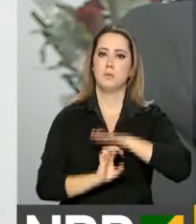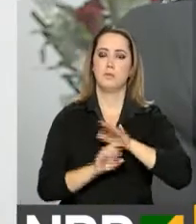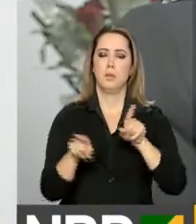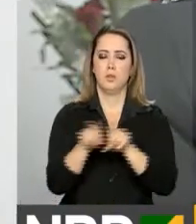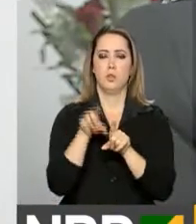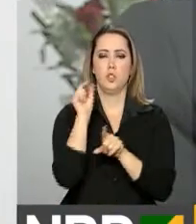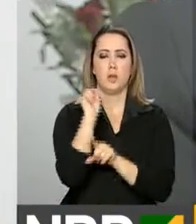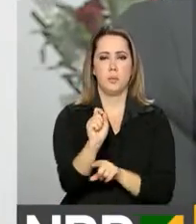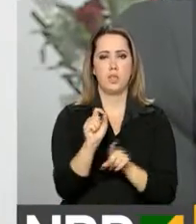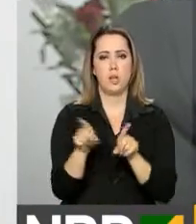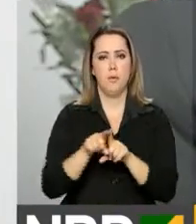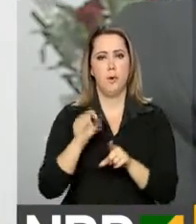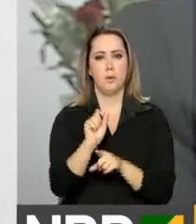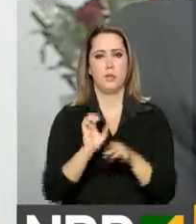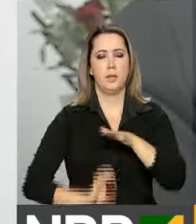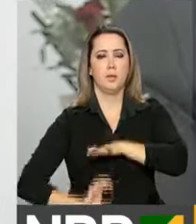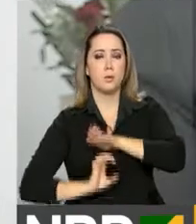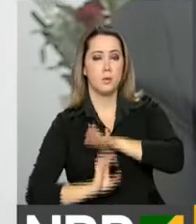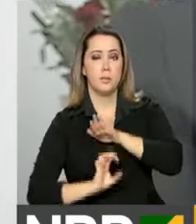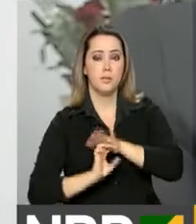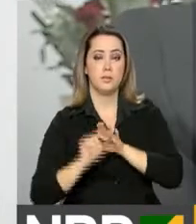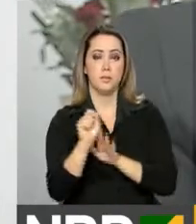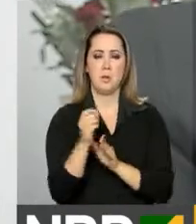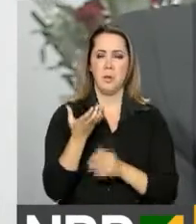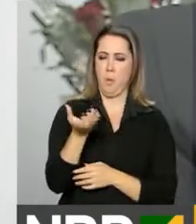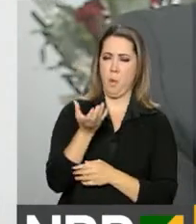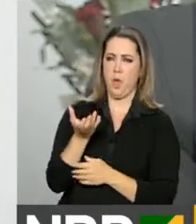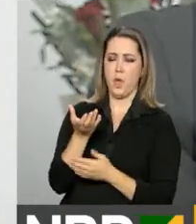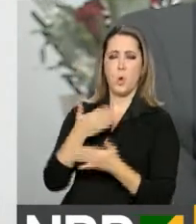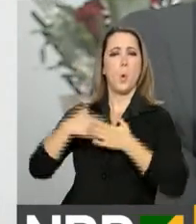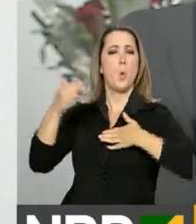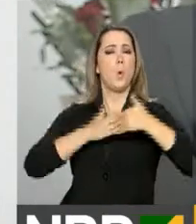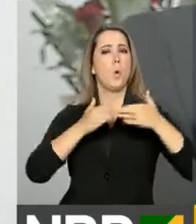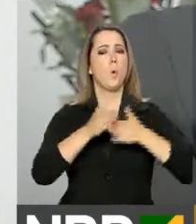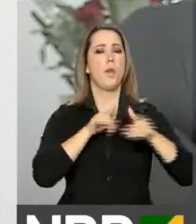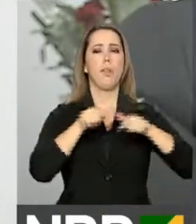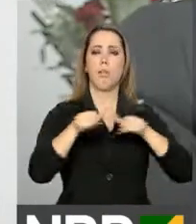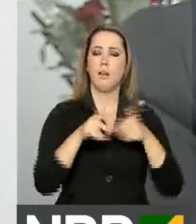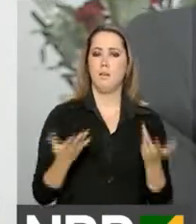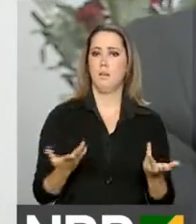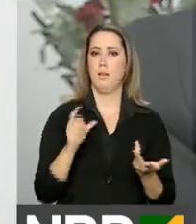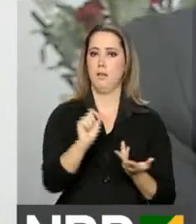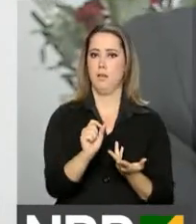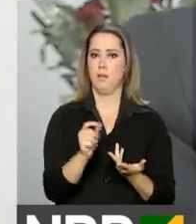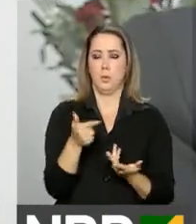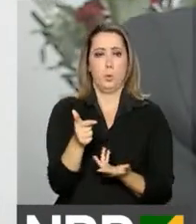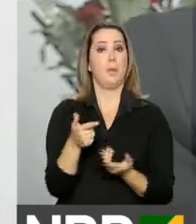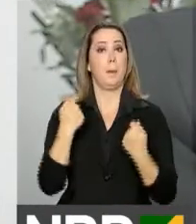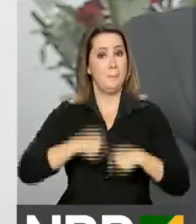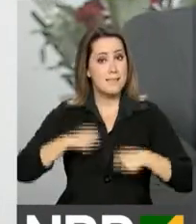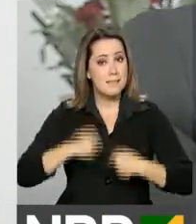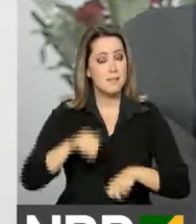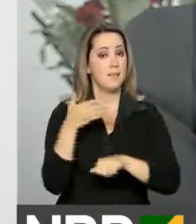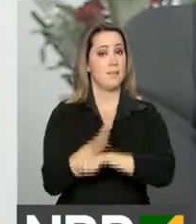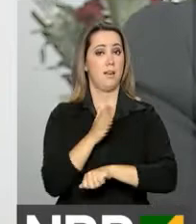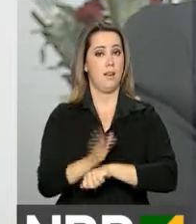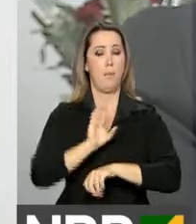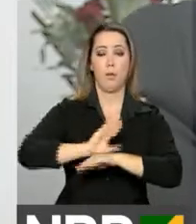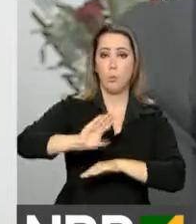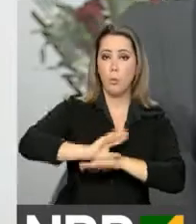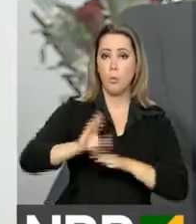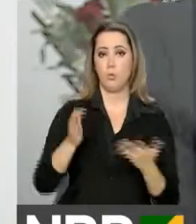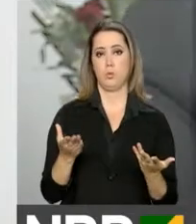entrevista e informar que quer fazer qualquer coisa. Isso não existe. Você precisa ter uma qualificação. Então, na hora que você tem uma